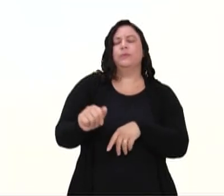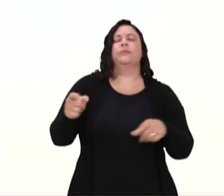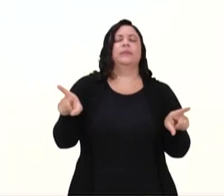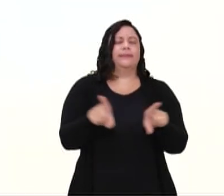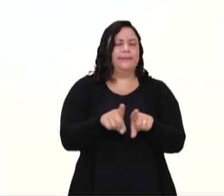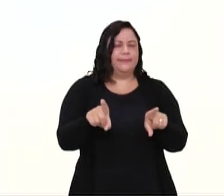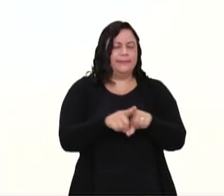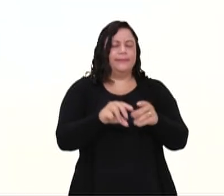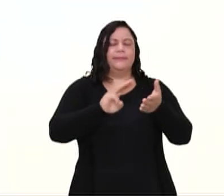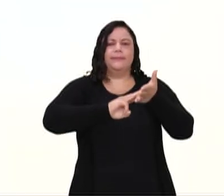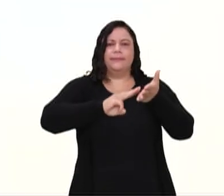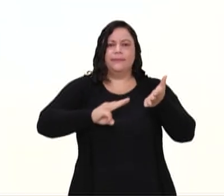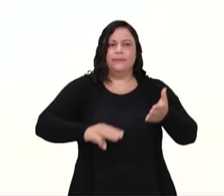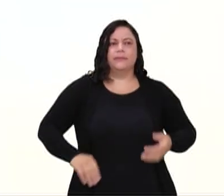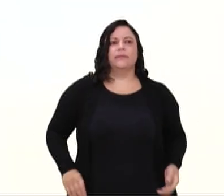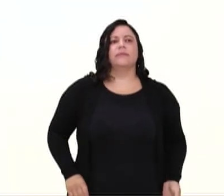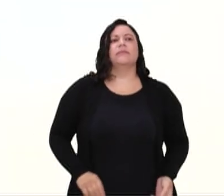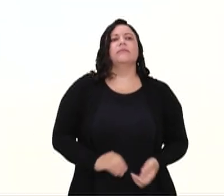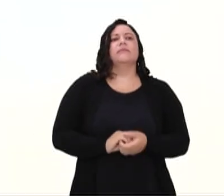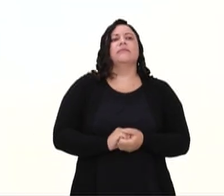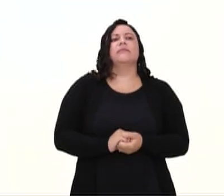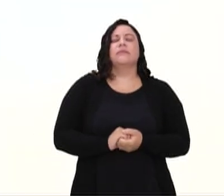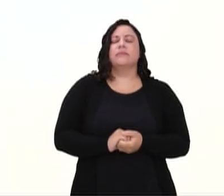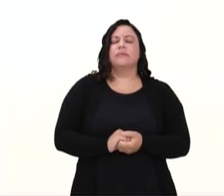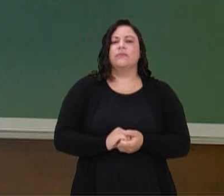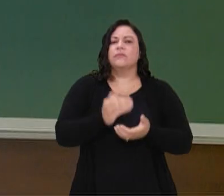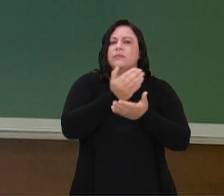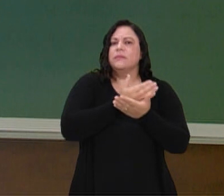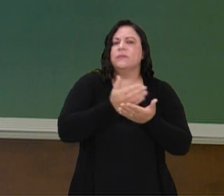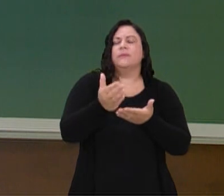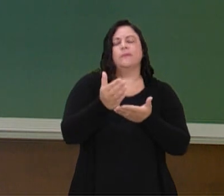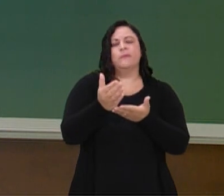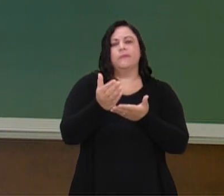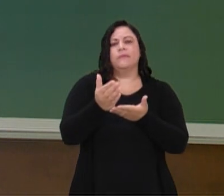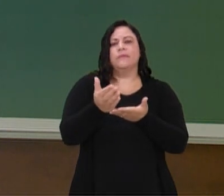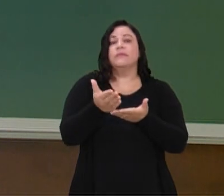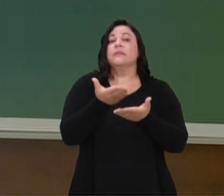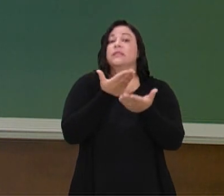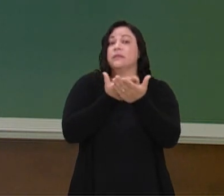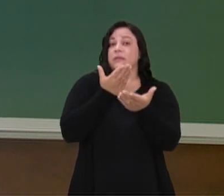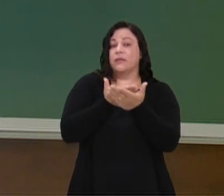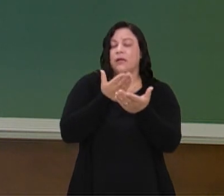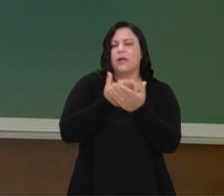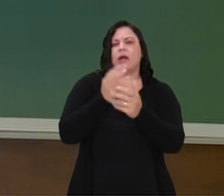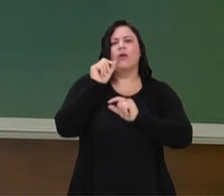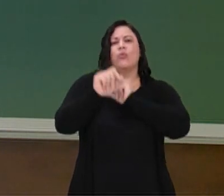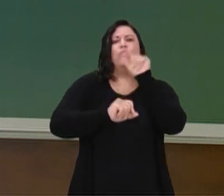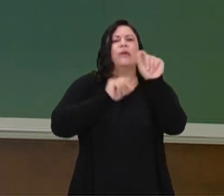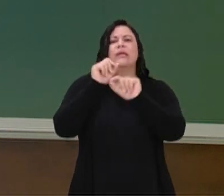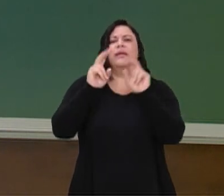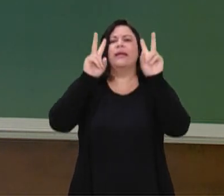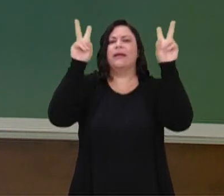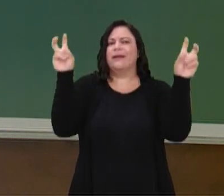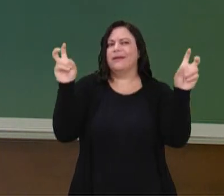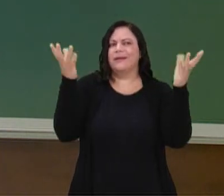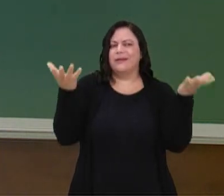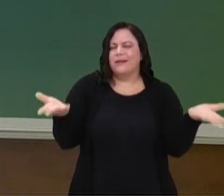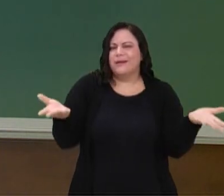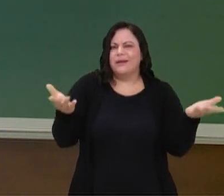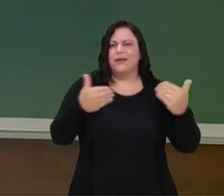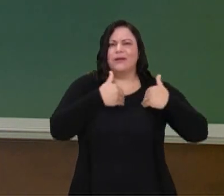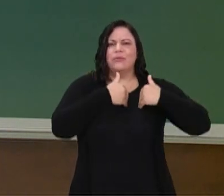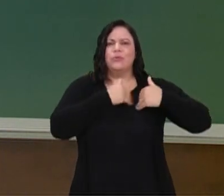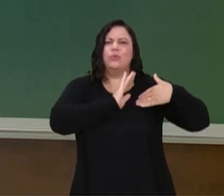físico. Quando nós iniciamos a aula, nós falamos sobre a frequência cardíaca, que é o que a gente...